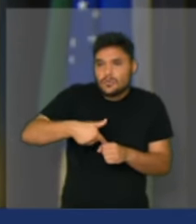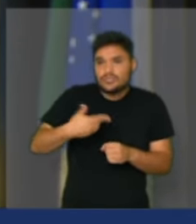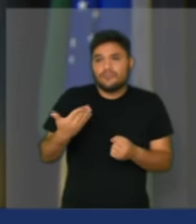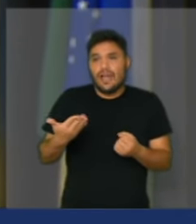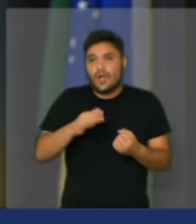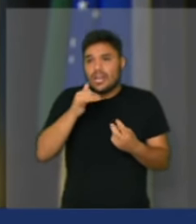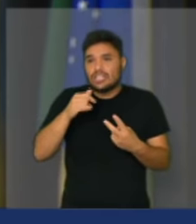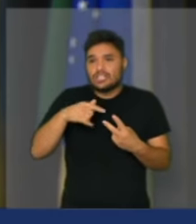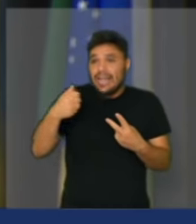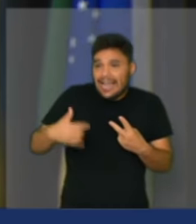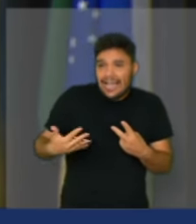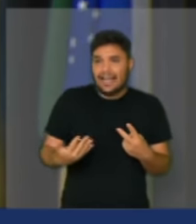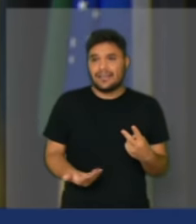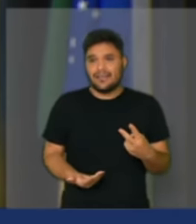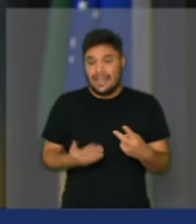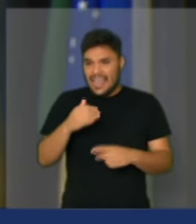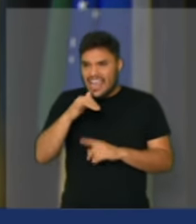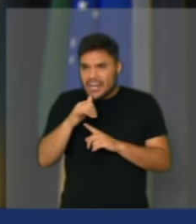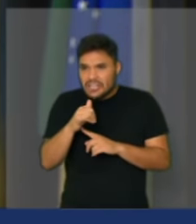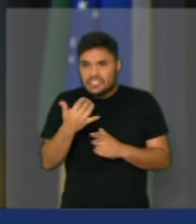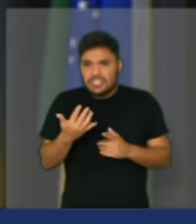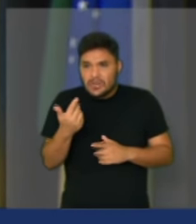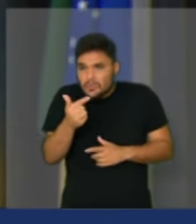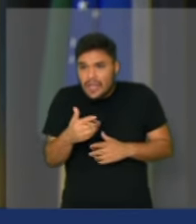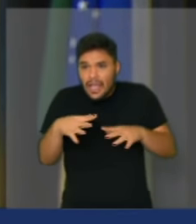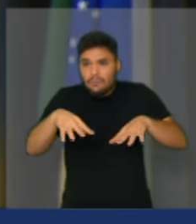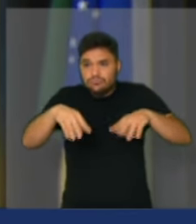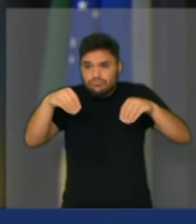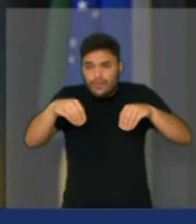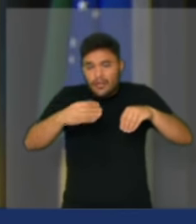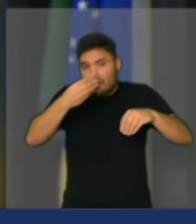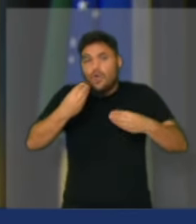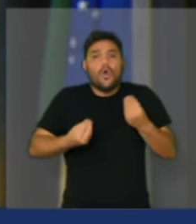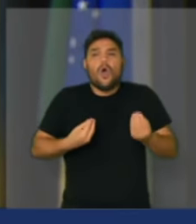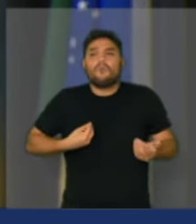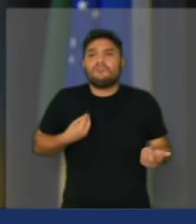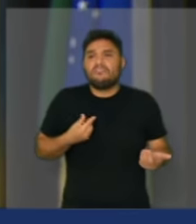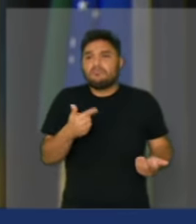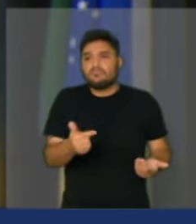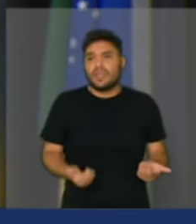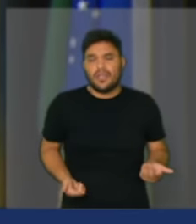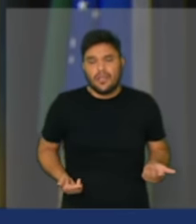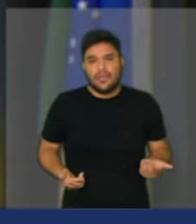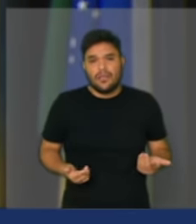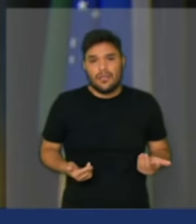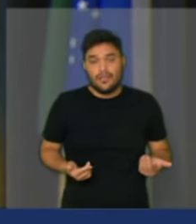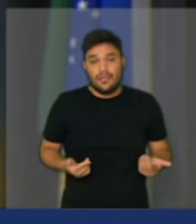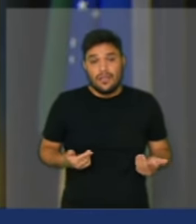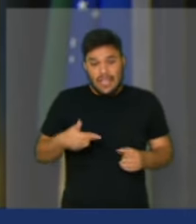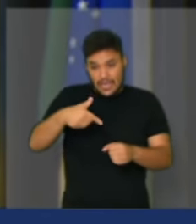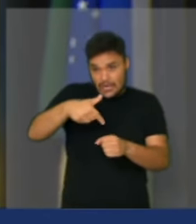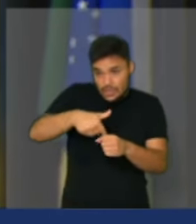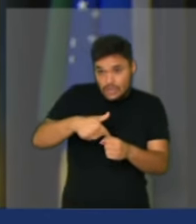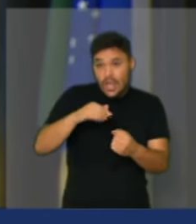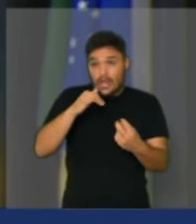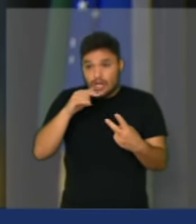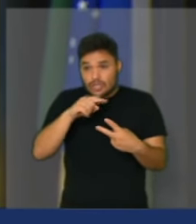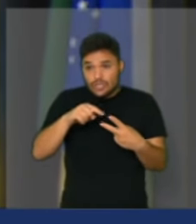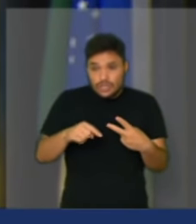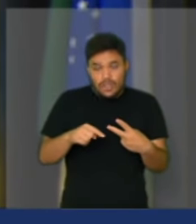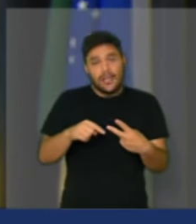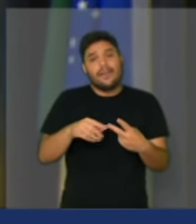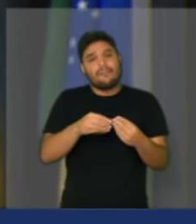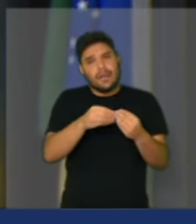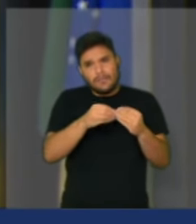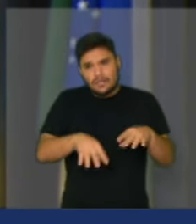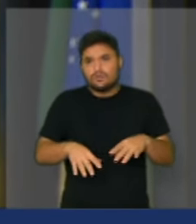de energia? Porque sem energia ninguém vive. E há uma incompreensão muito grande sobre a importância da energia e do combustível, tanto no efeito